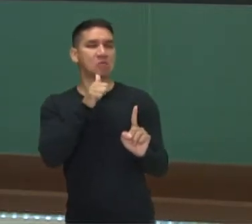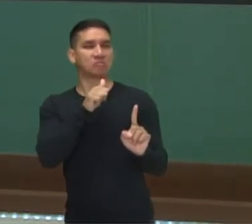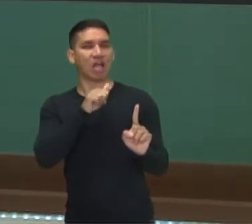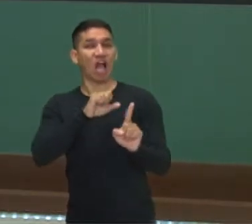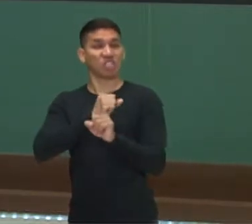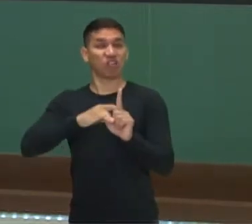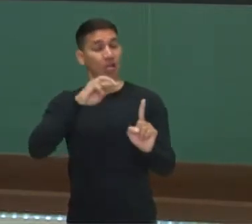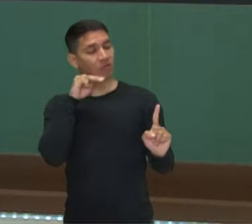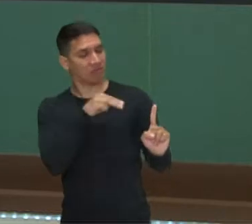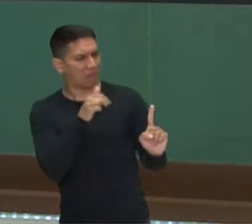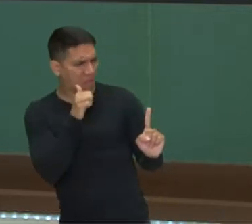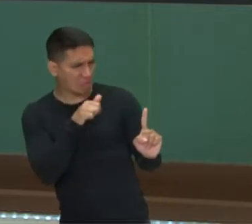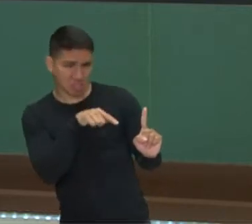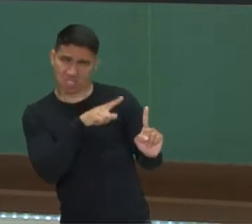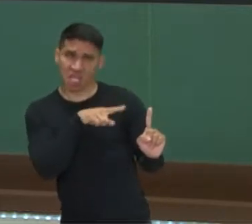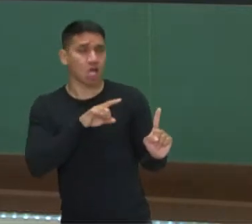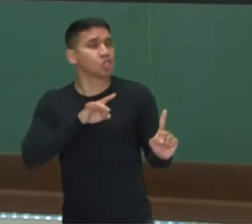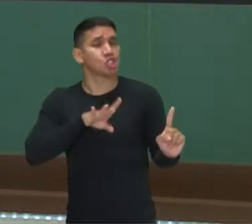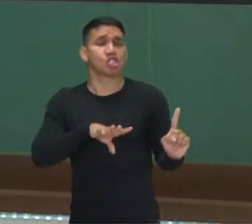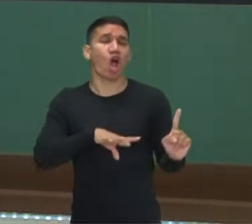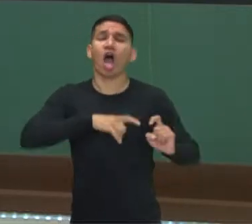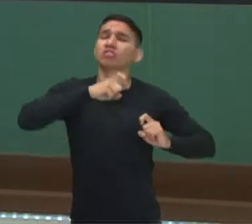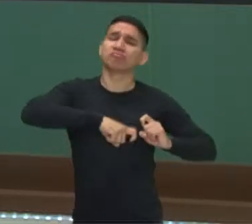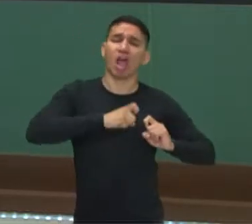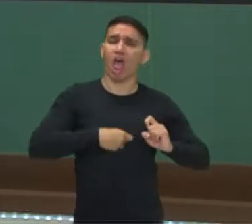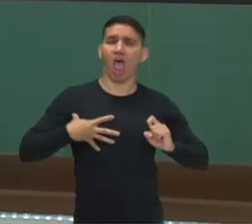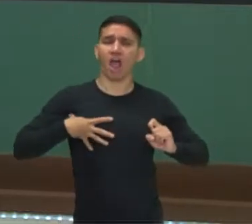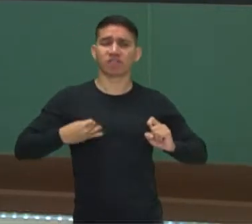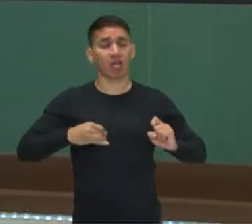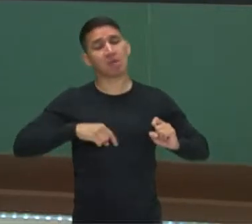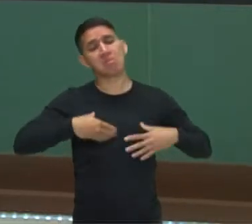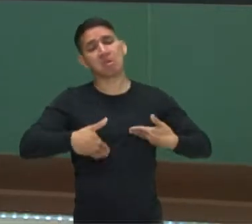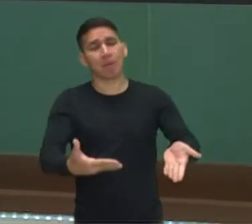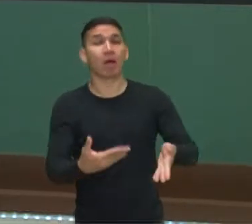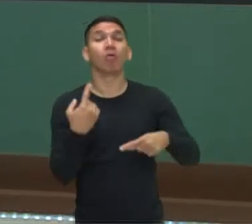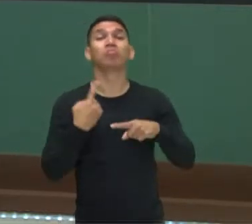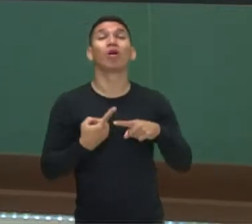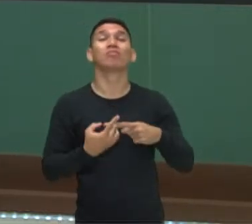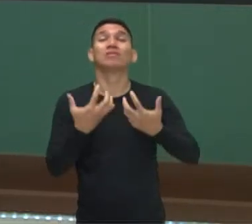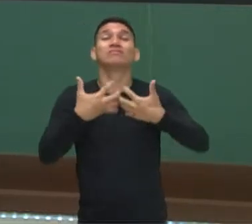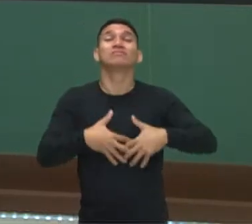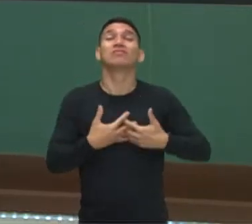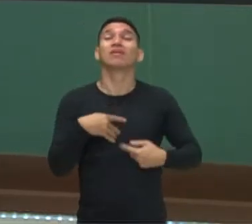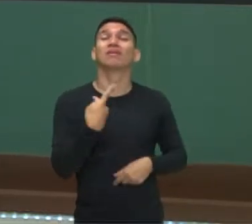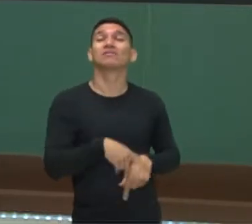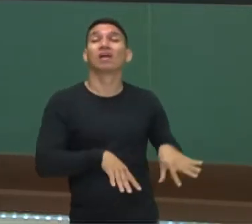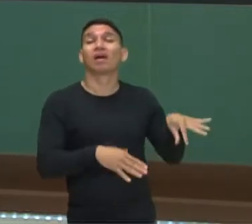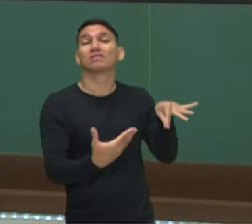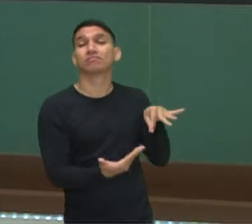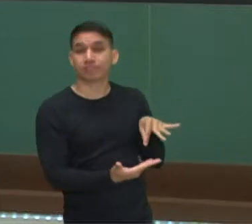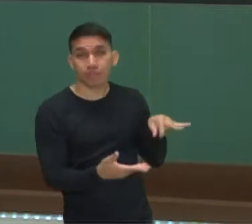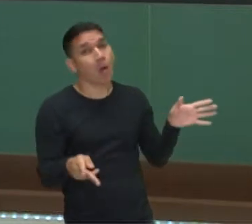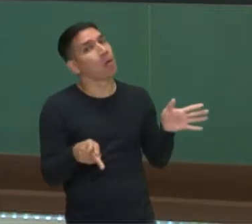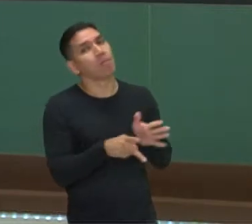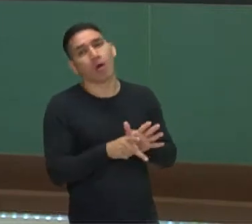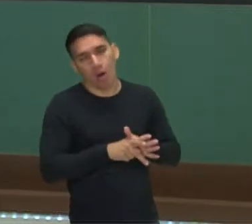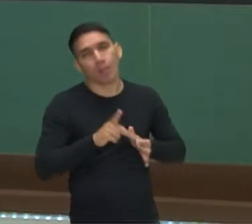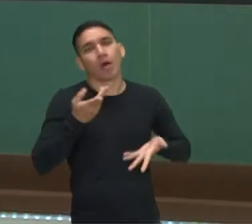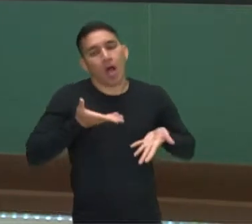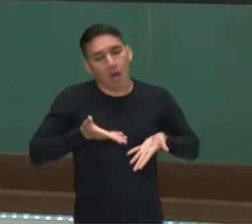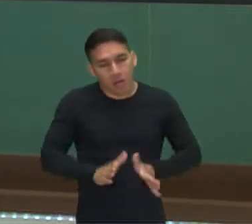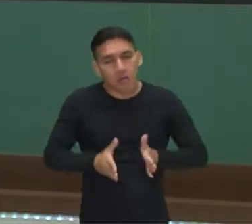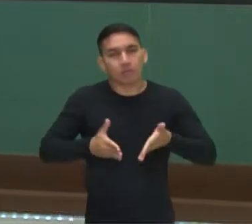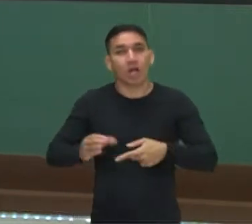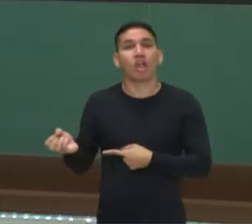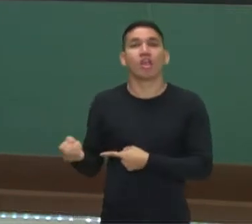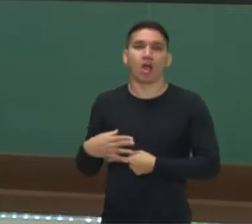como reprodutora, pela questão do sistema genital, que é próprio, né? Para o desenvolvimento